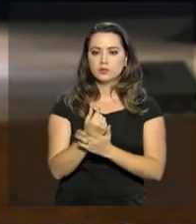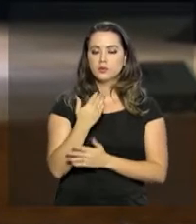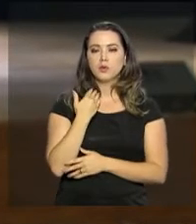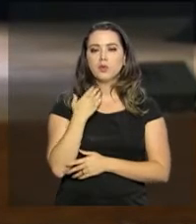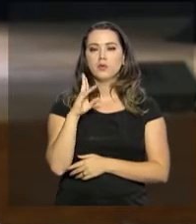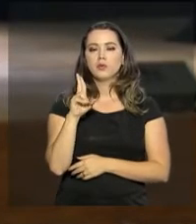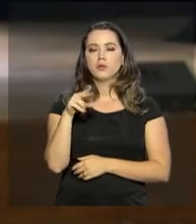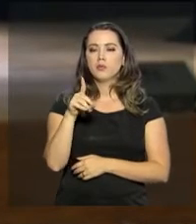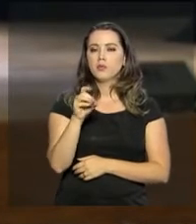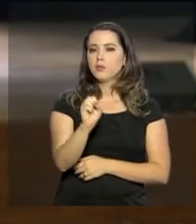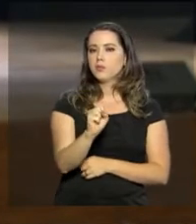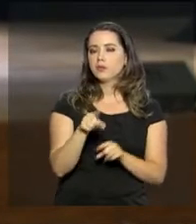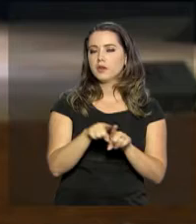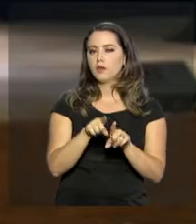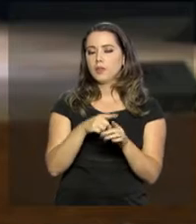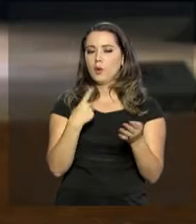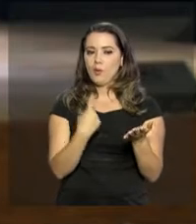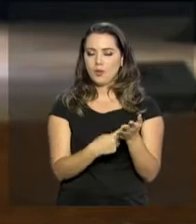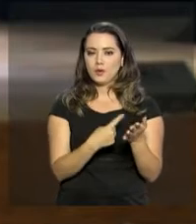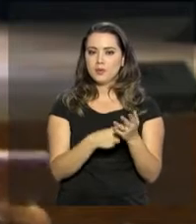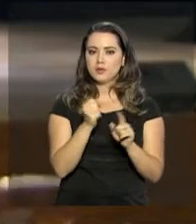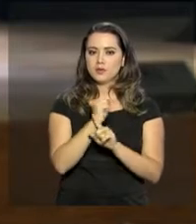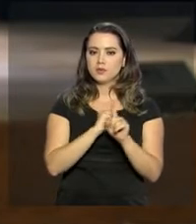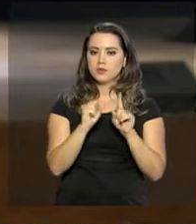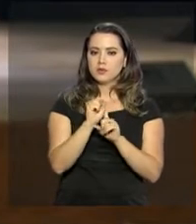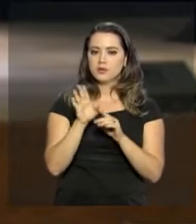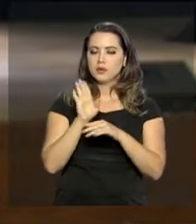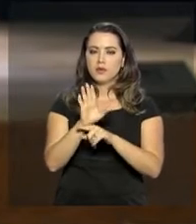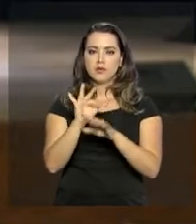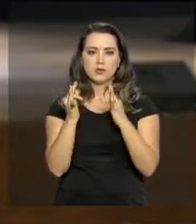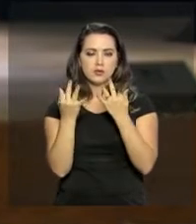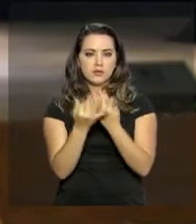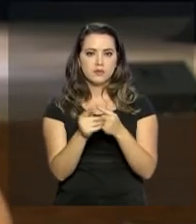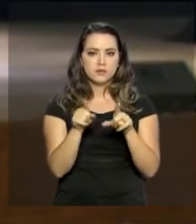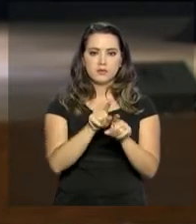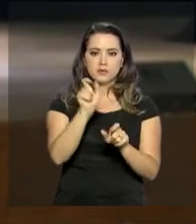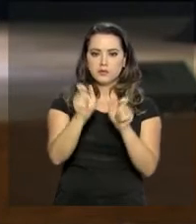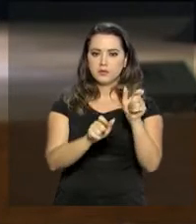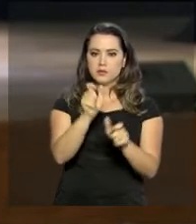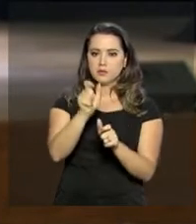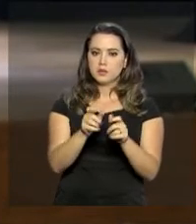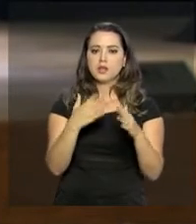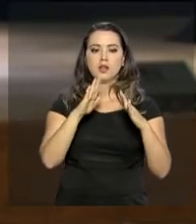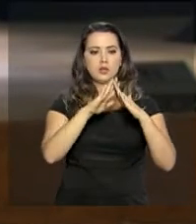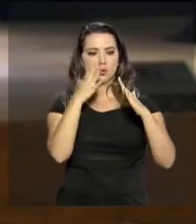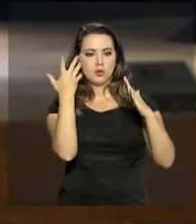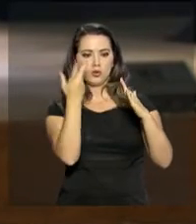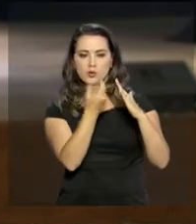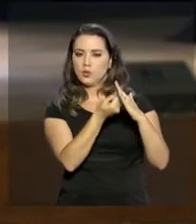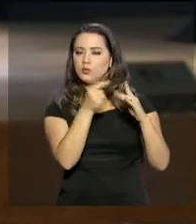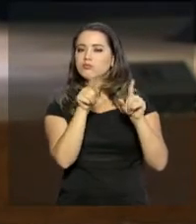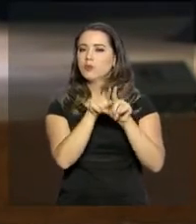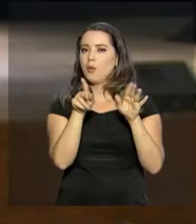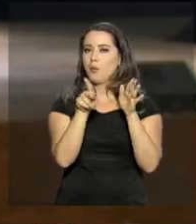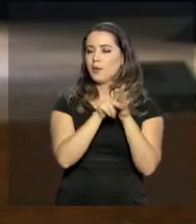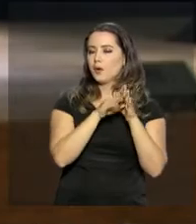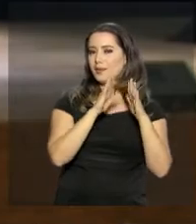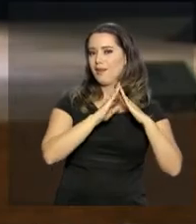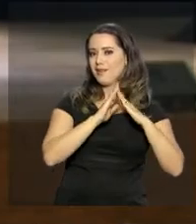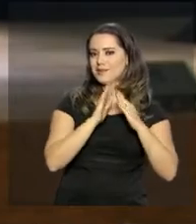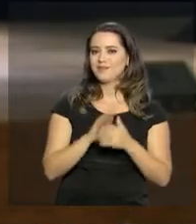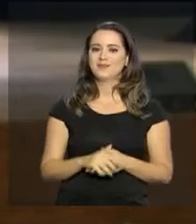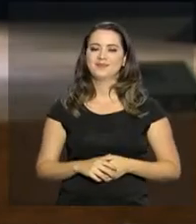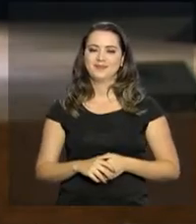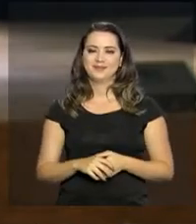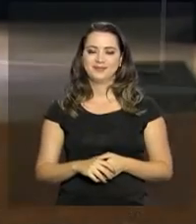BNDES cumpre também uma função social, pois vai financiar famílias para que elas instalem energia limpa dentro de casa.